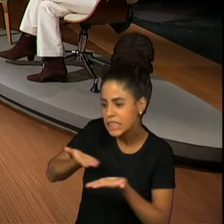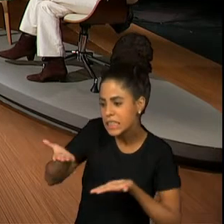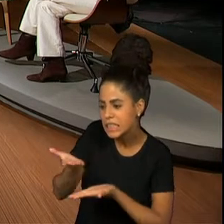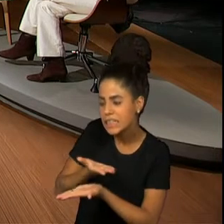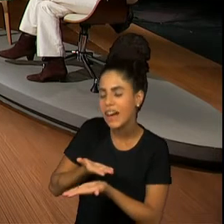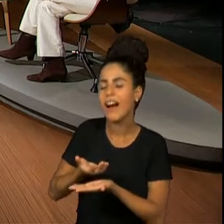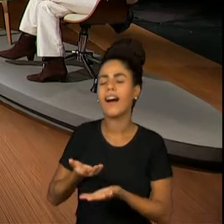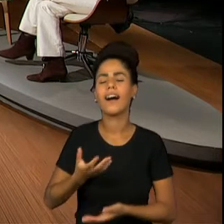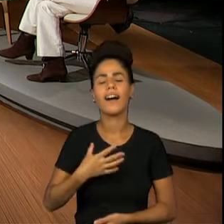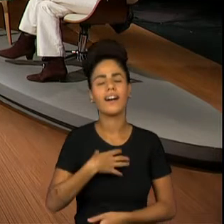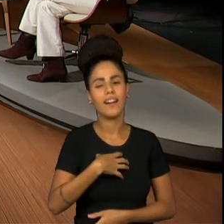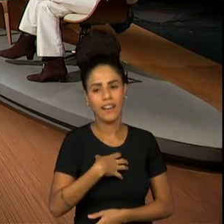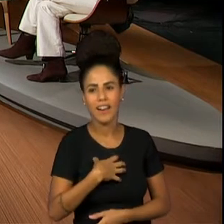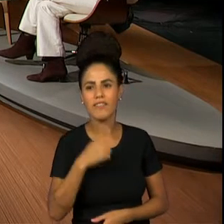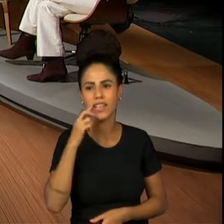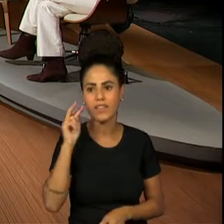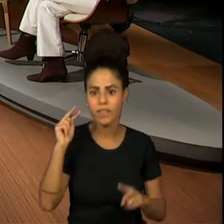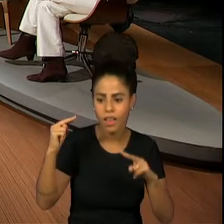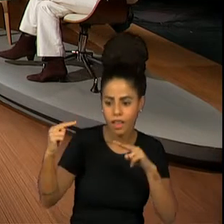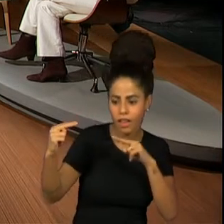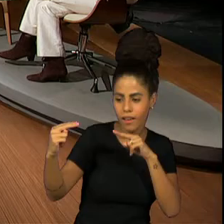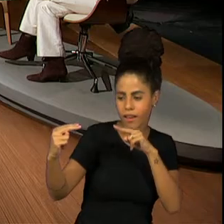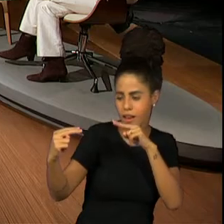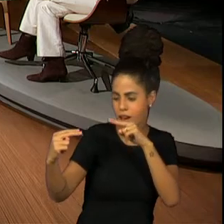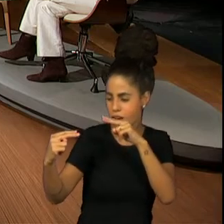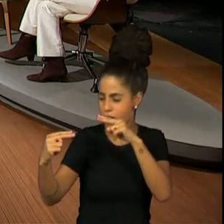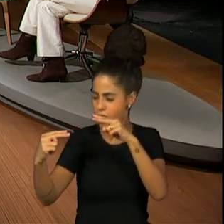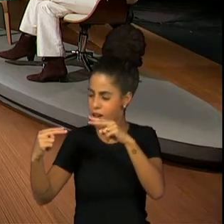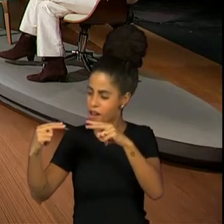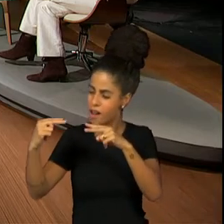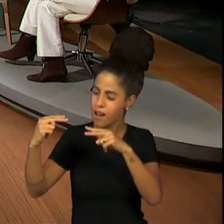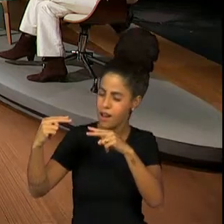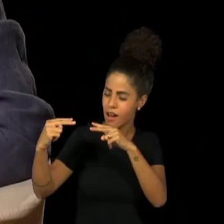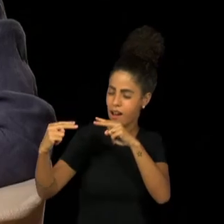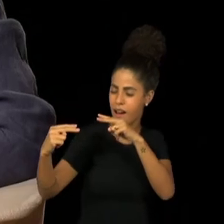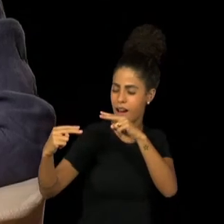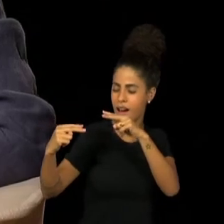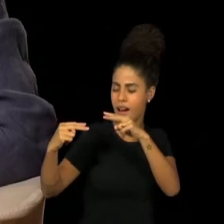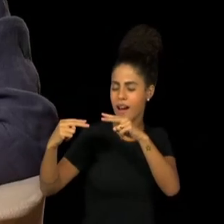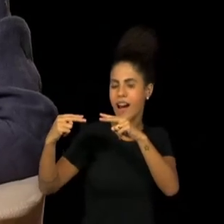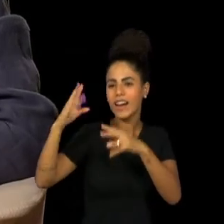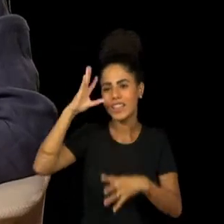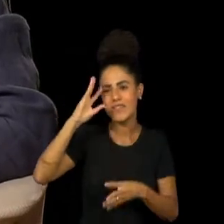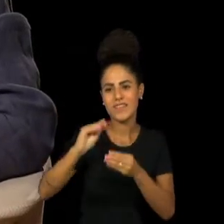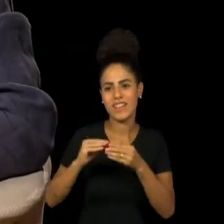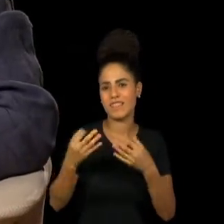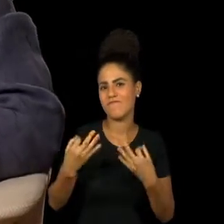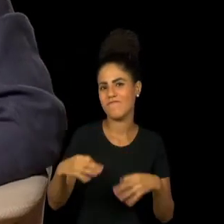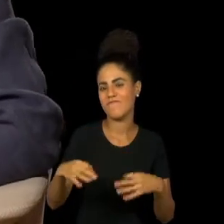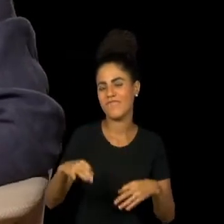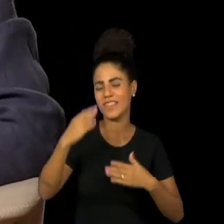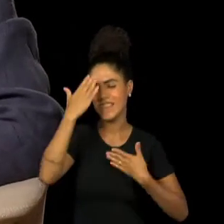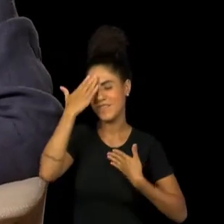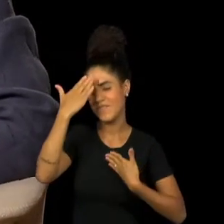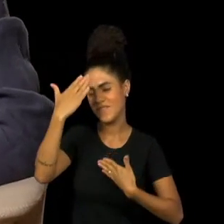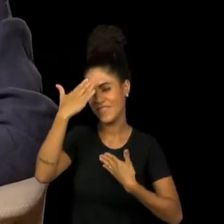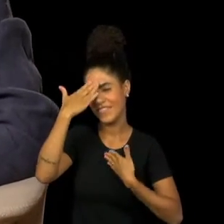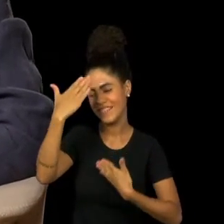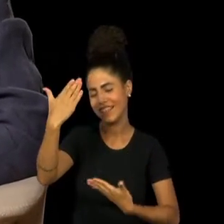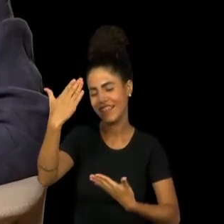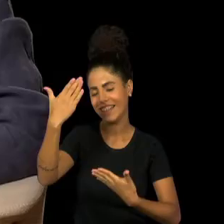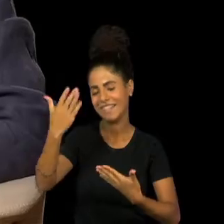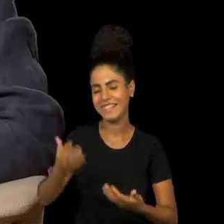joga com o olho, que não está jogando sozinho, é uma delícia. É rico demais. Eu que te agradeço, Bete.